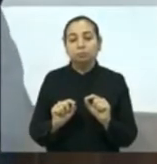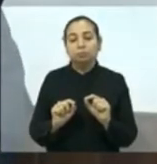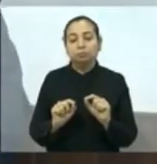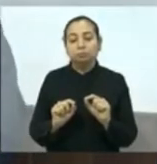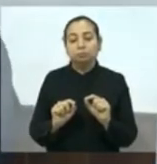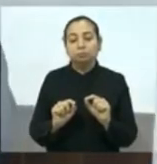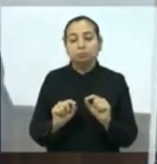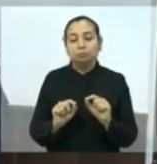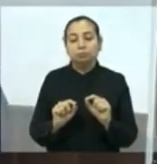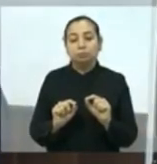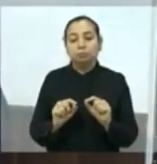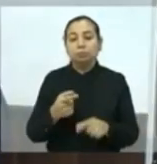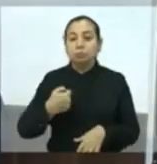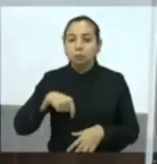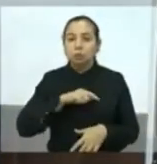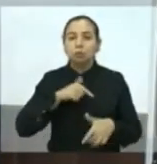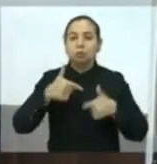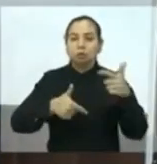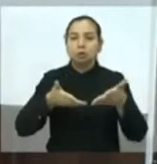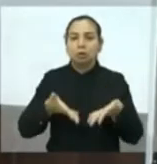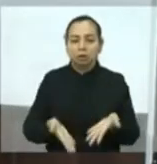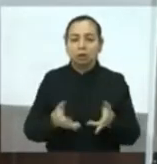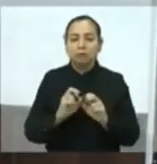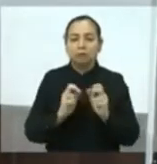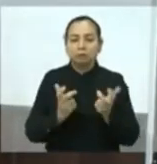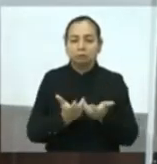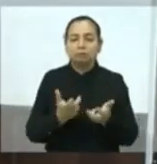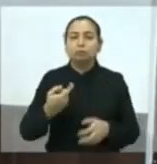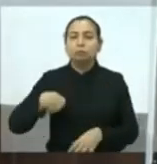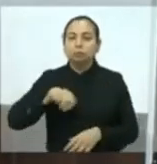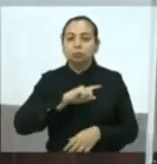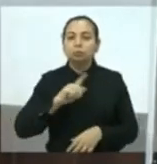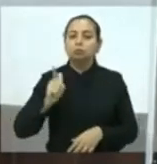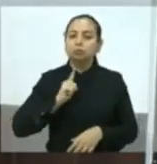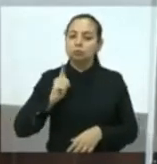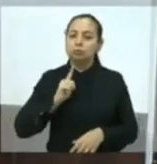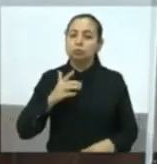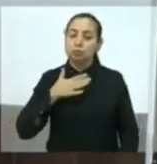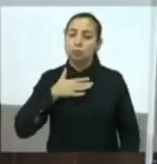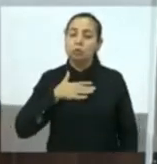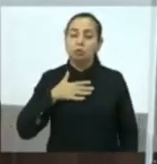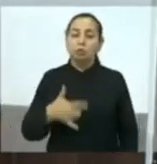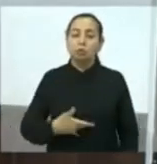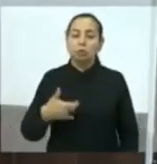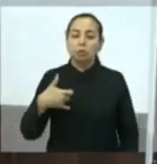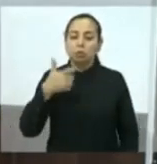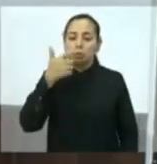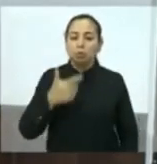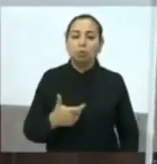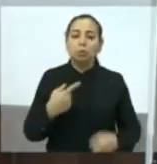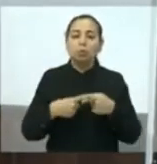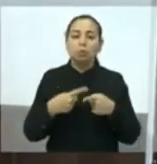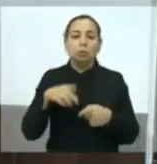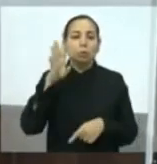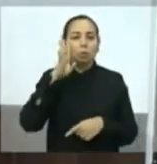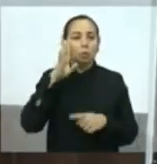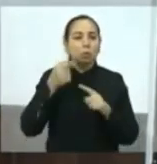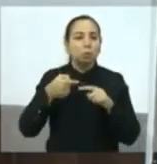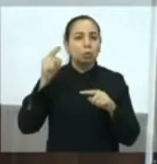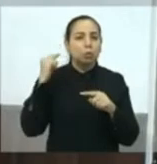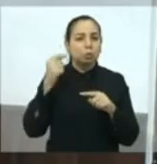siglas. E aqui eu tenho muito orgulho da minha. Quero destacar que na última quarta-feira, dia 16,